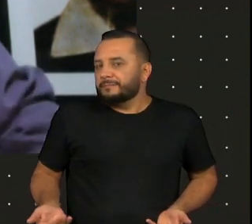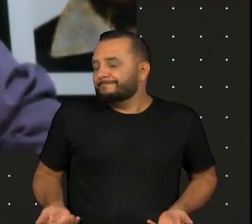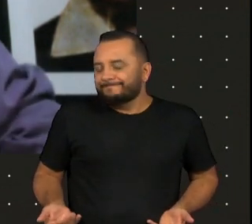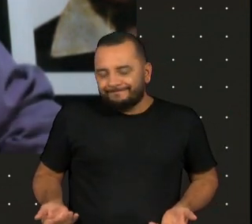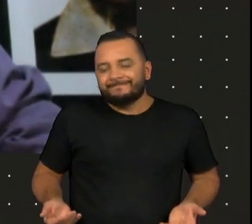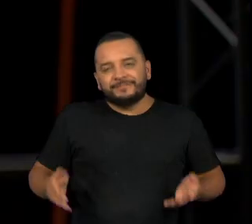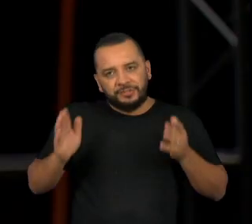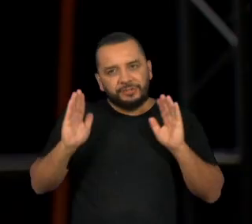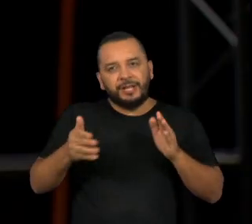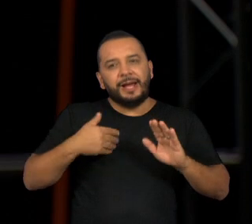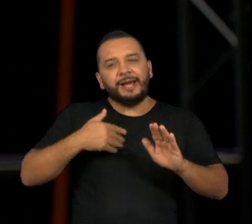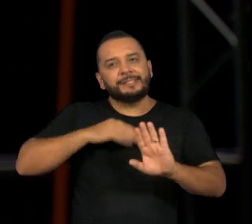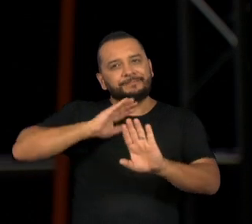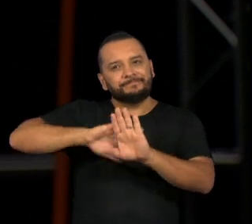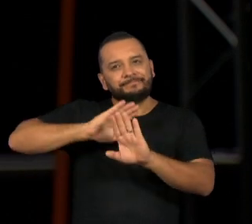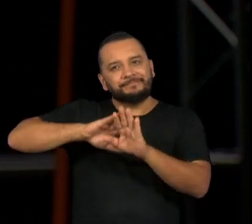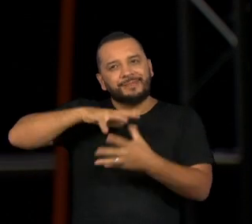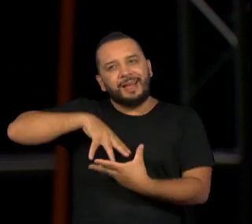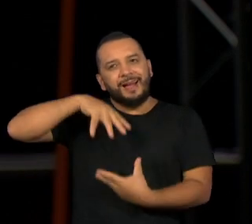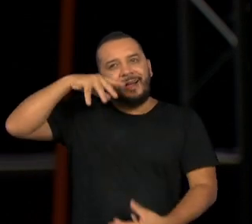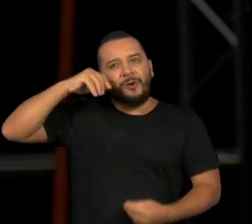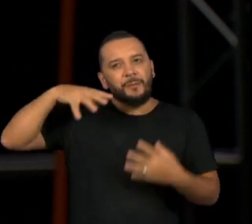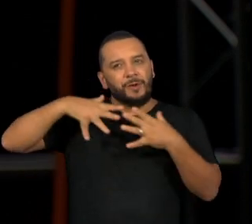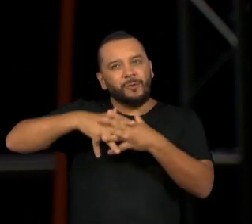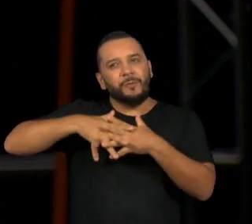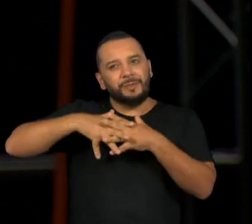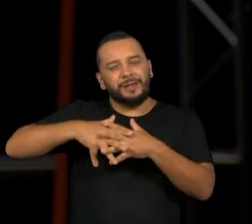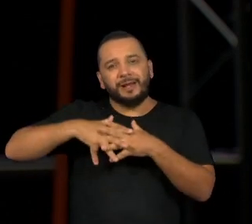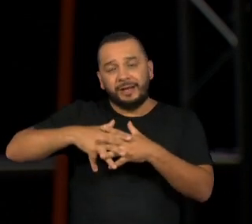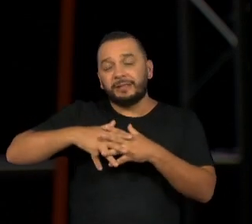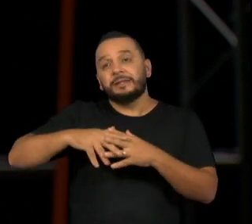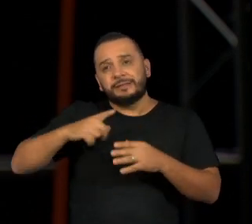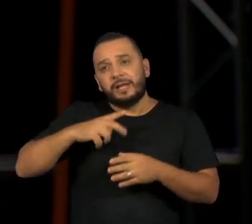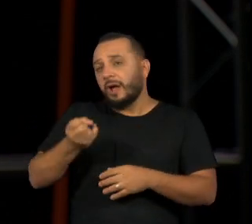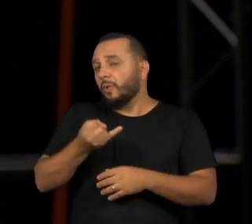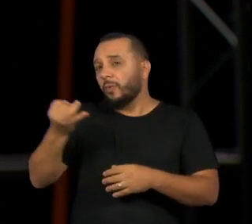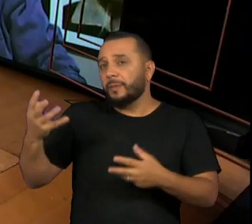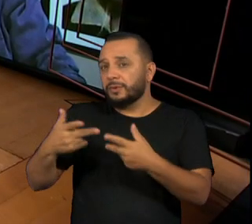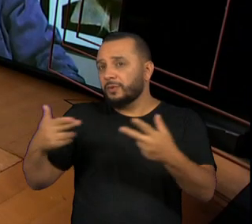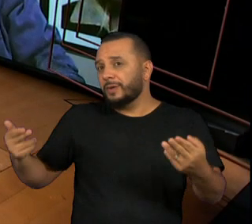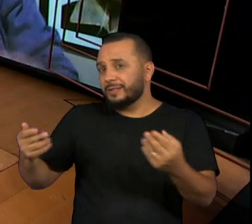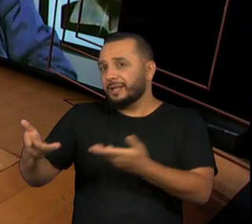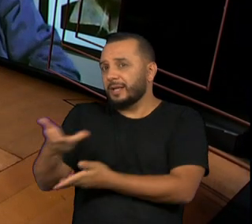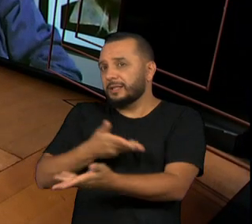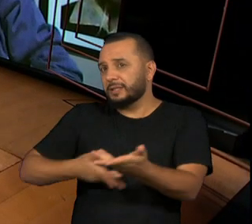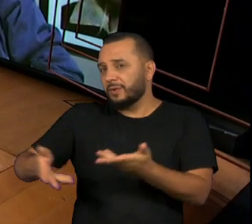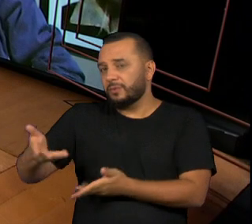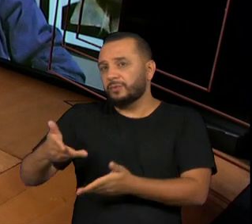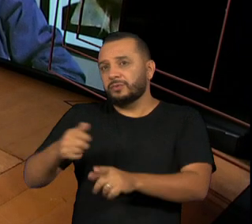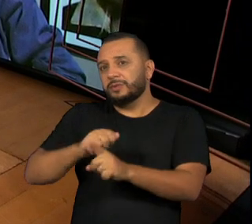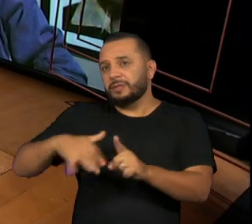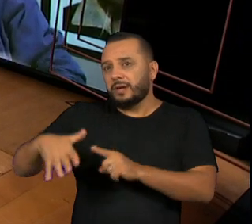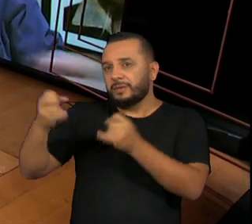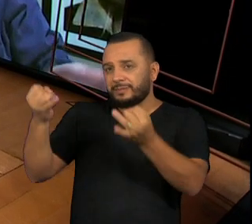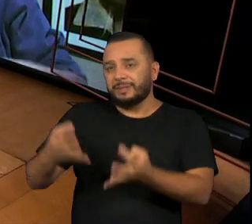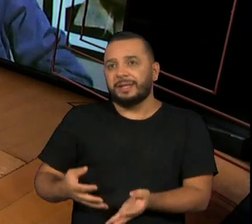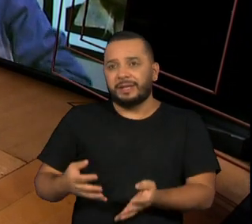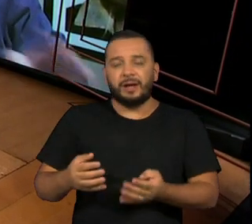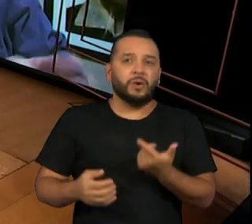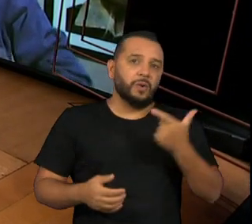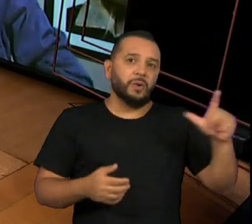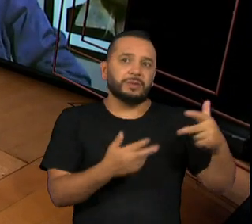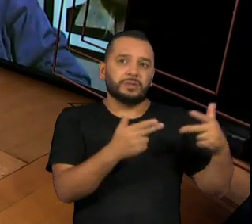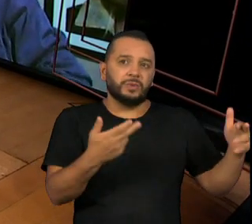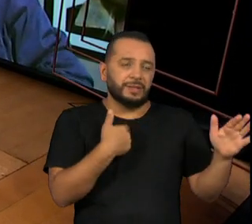complicada, que muitas coisas se explicam por relações sociais, outras coisas a gente precisa investigar mais. A arte acho que está aqui para isso, para chegar